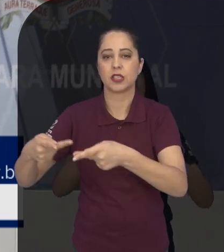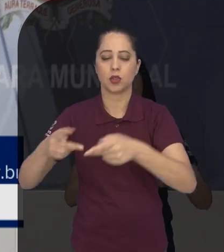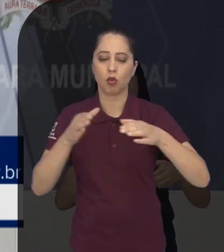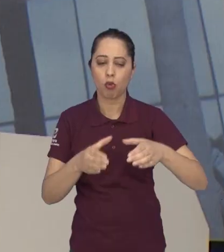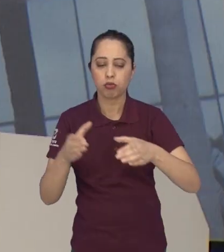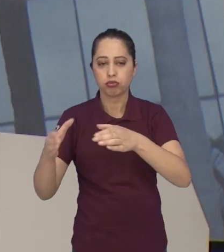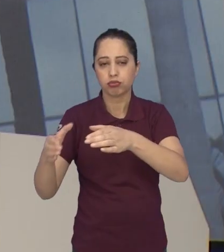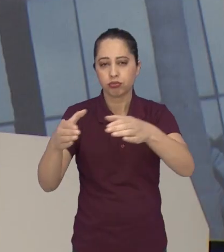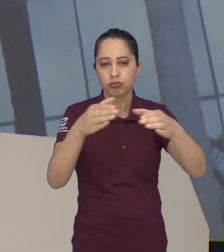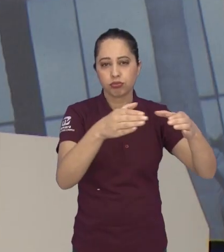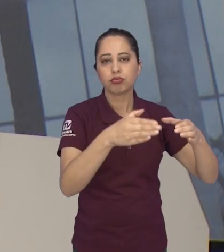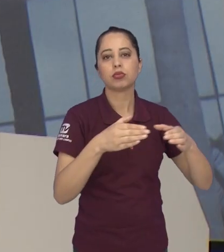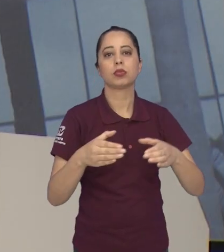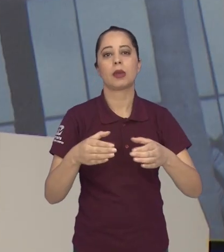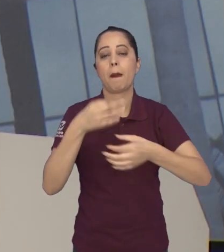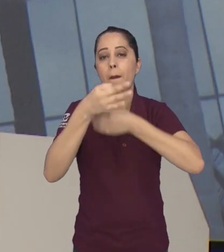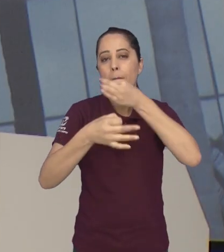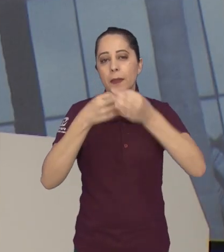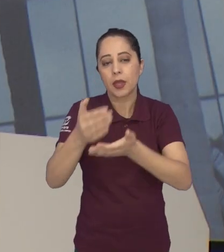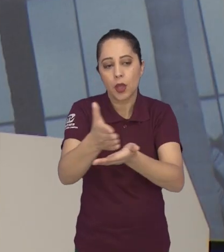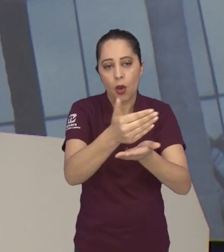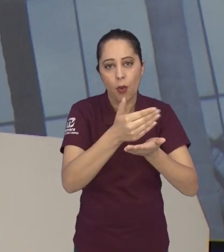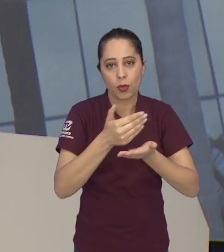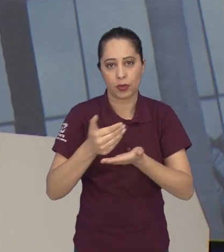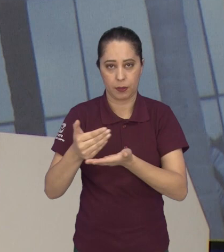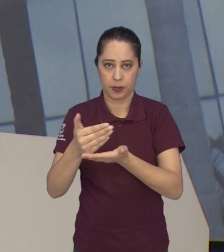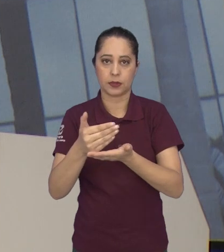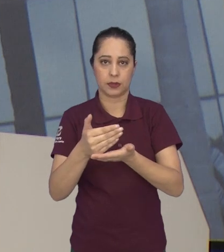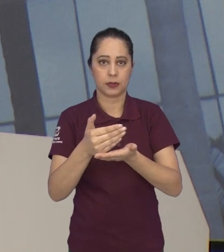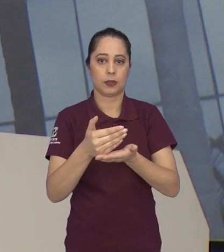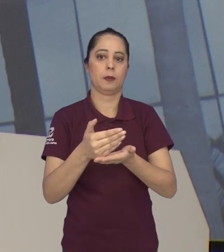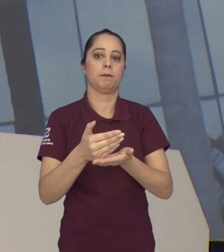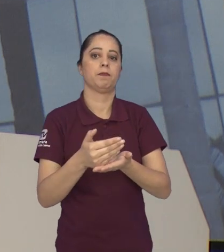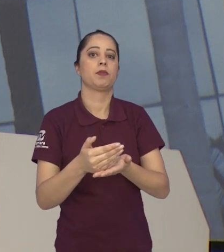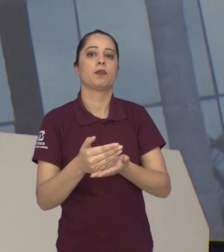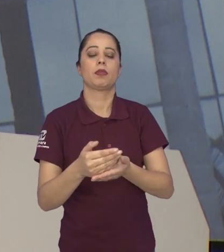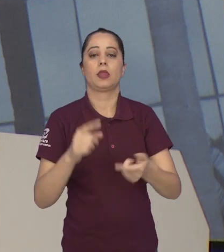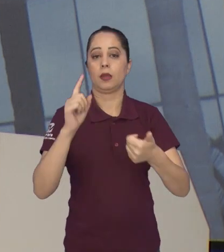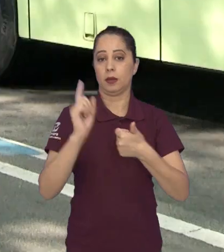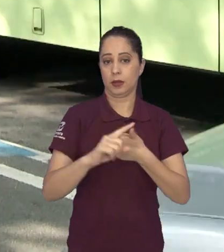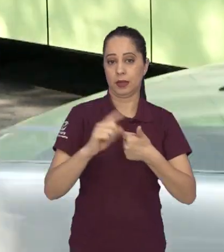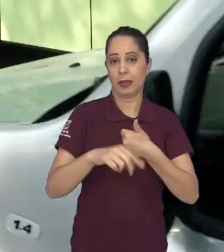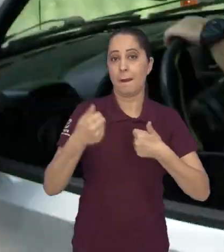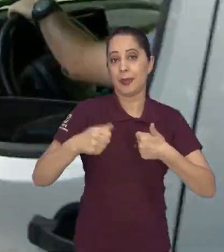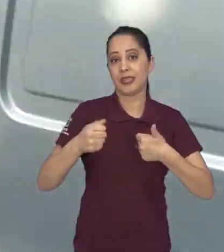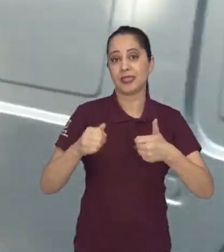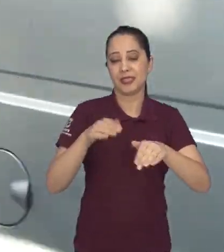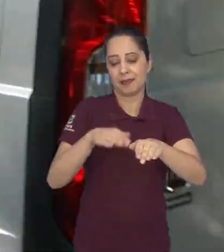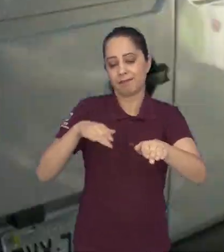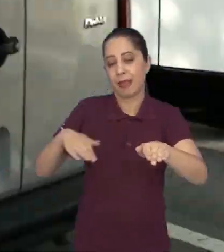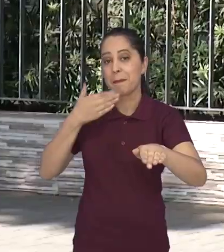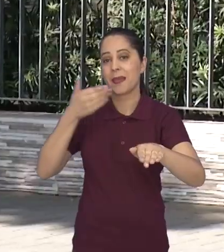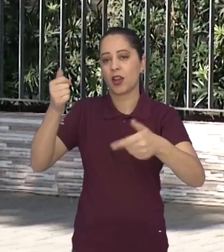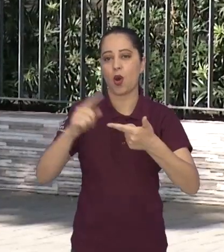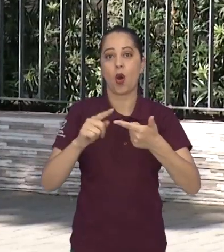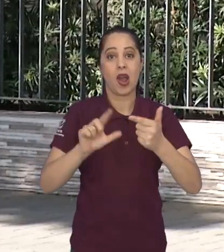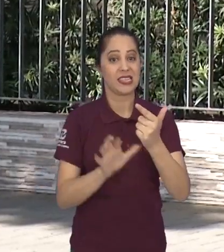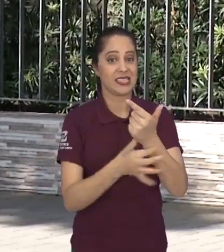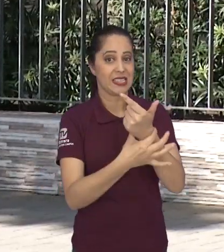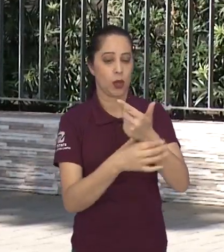pela cidade para acolher demandas da população. Entre as cobranças dos moradores estão melhorias no trânsito,